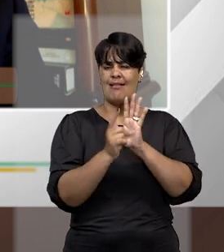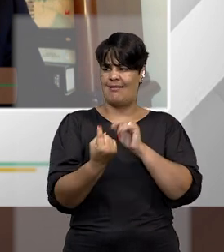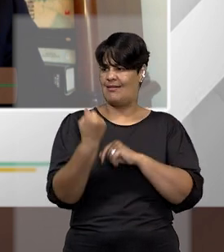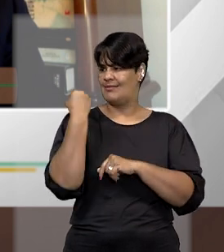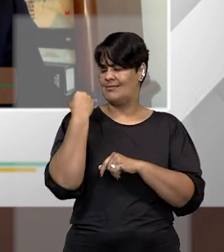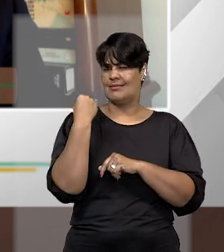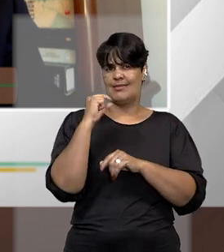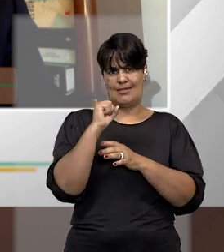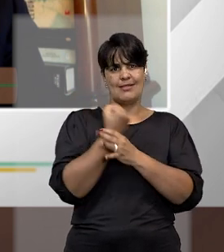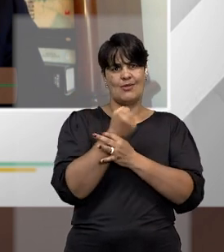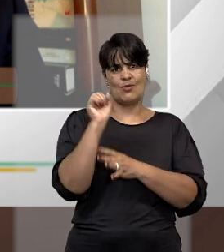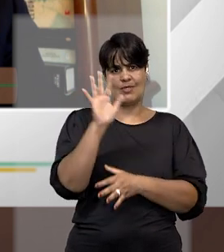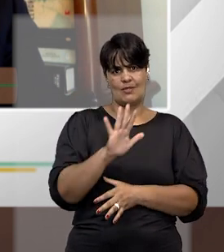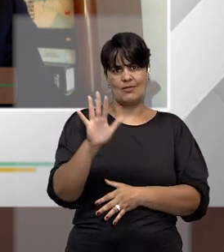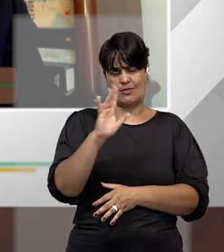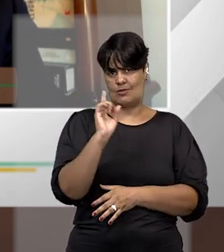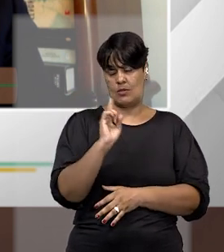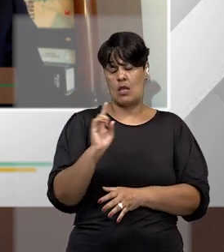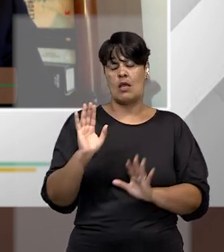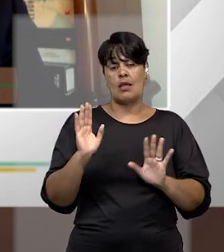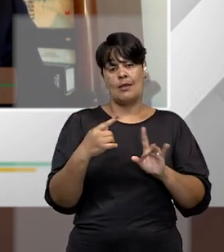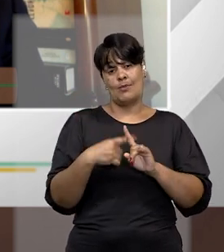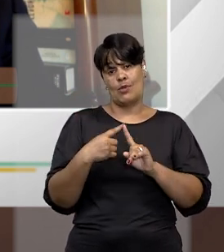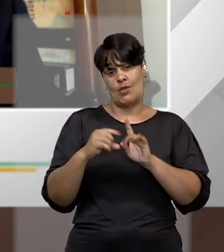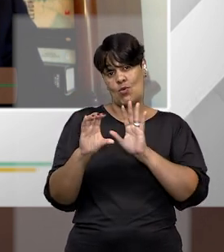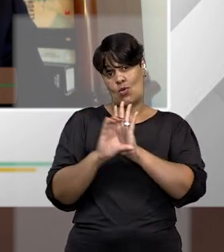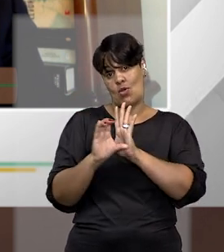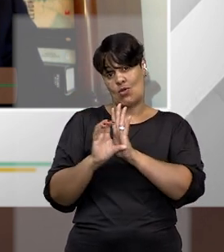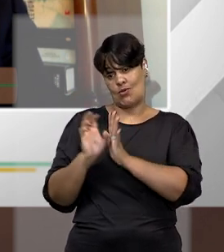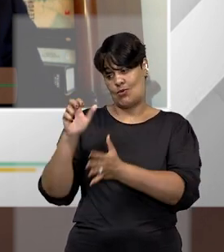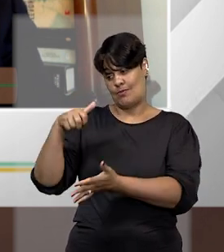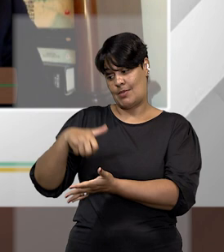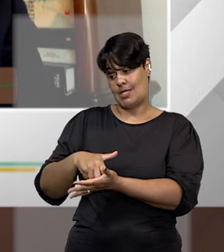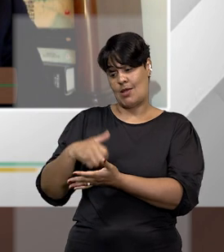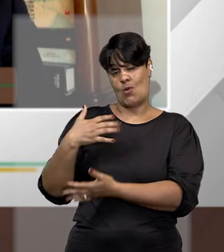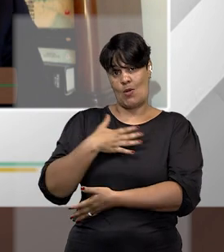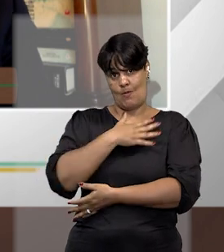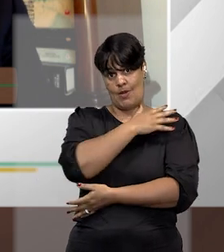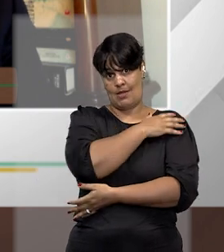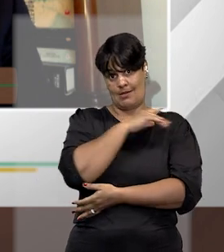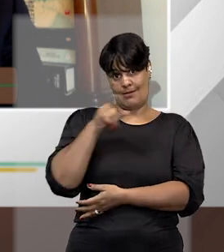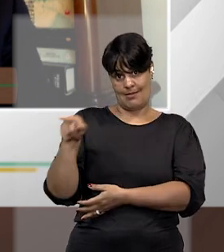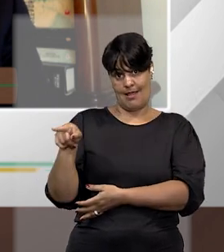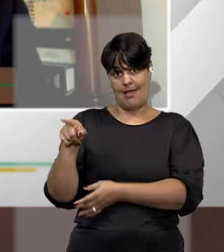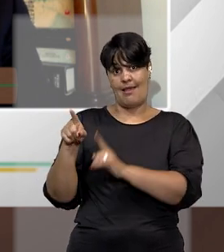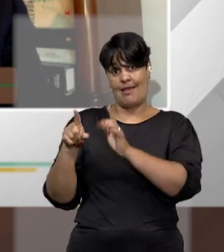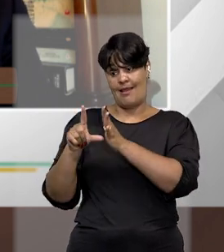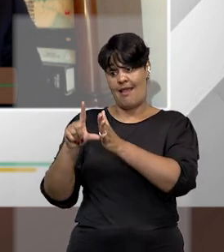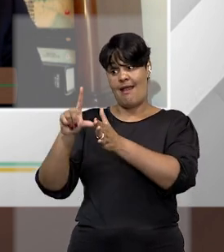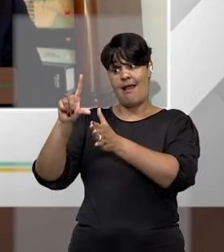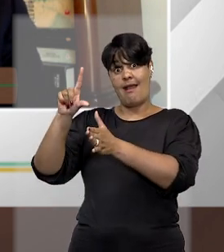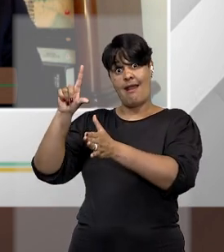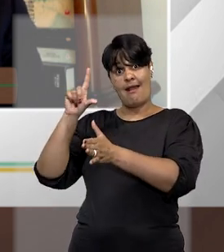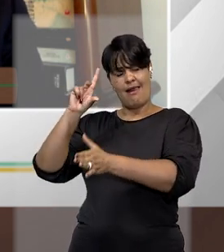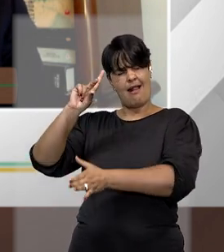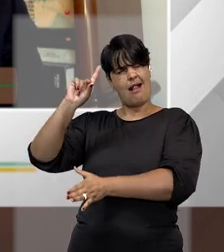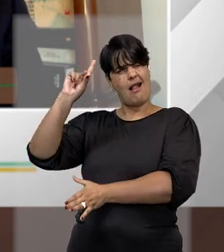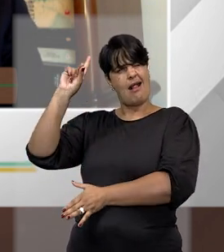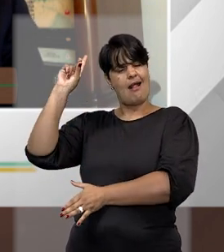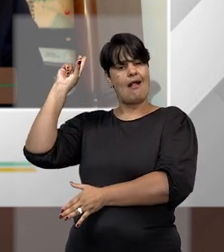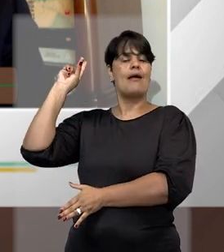Militar, ele é muito anterior as leis de segurança nacional e quando elas vieram, elas